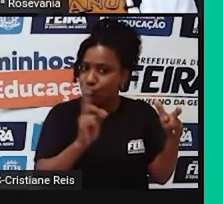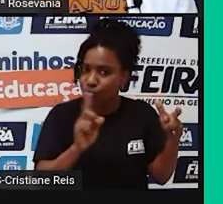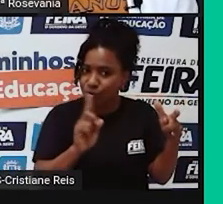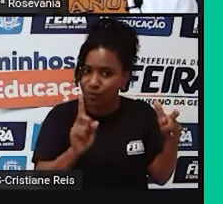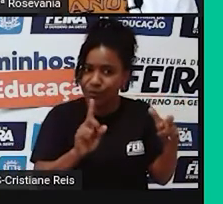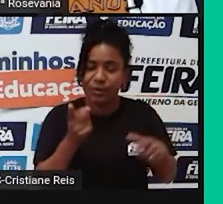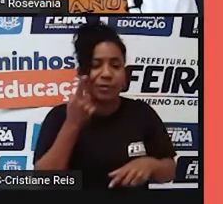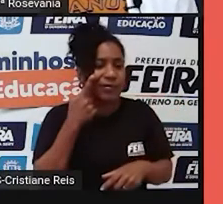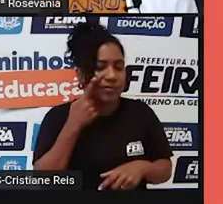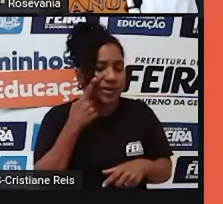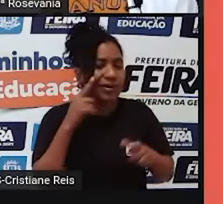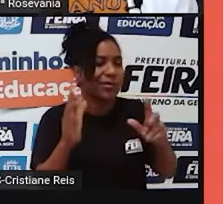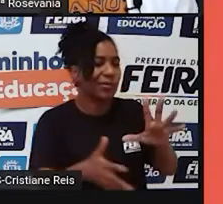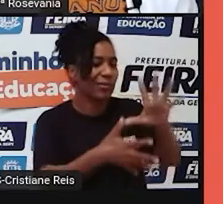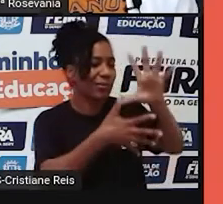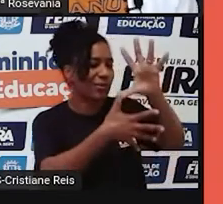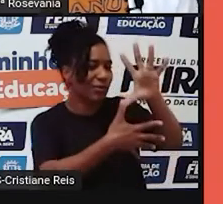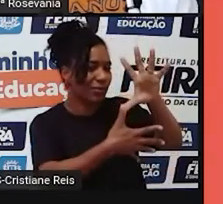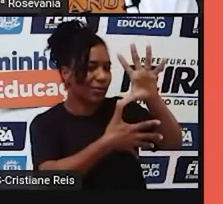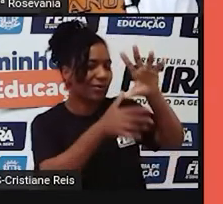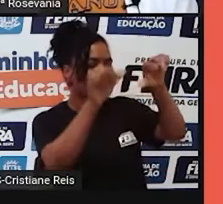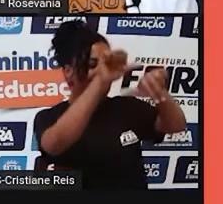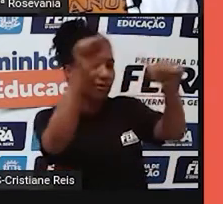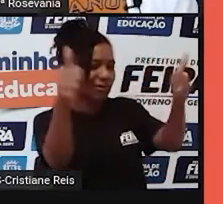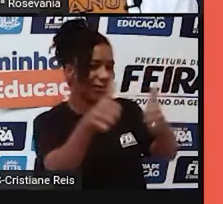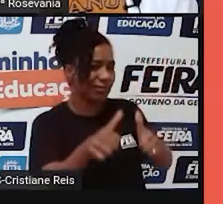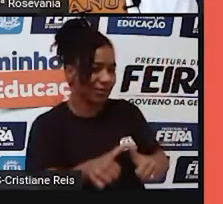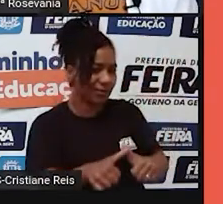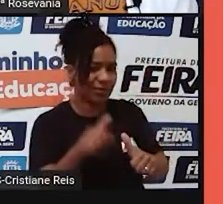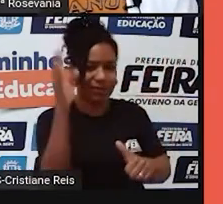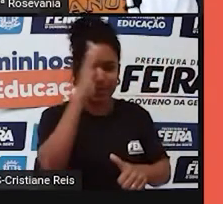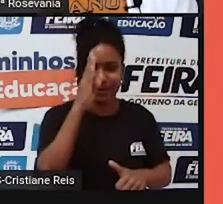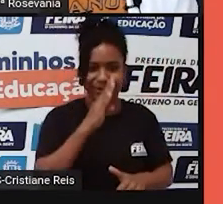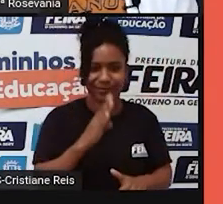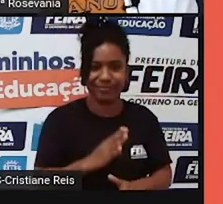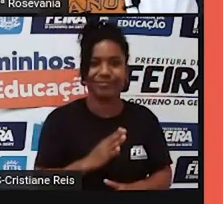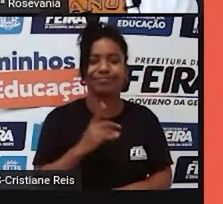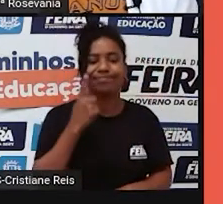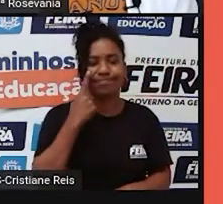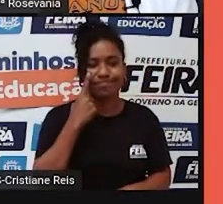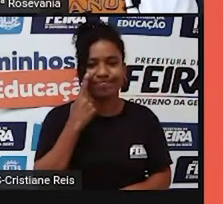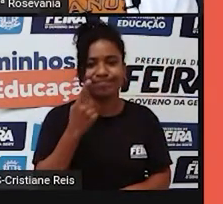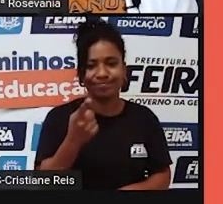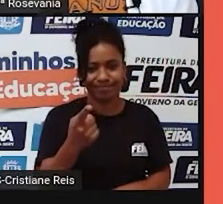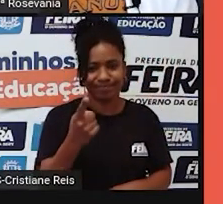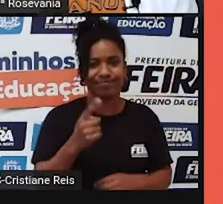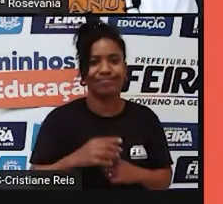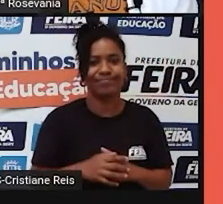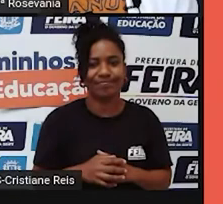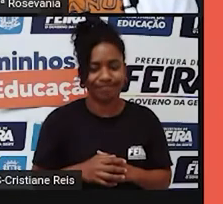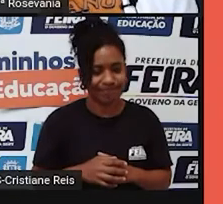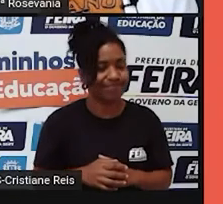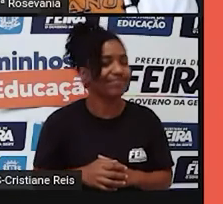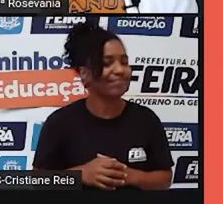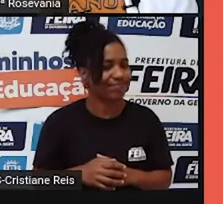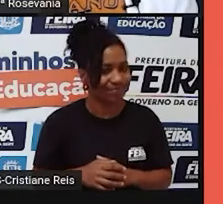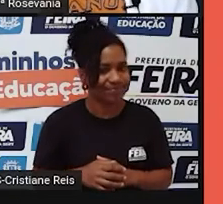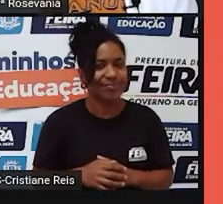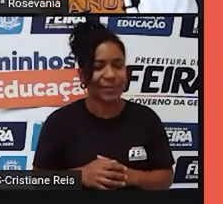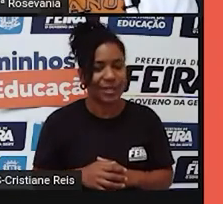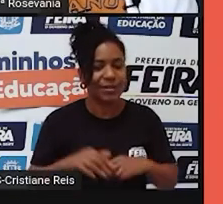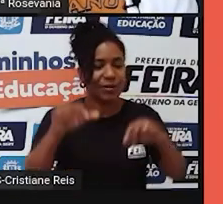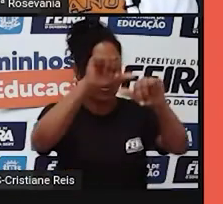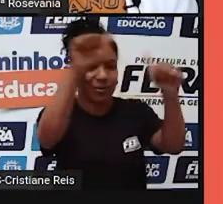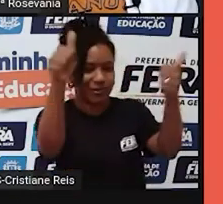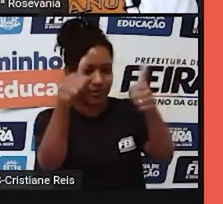bora ver no mapa, né, como é que isso acontece? Ah, no mapa já fica um pouquinho, né, bora dizer assim, diferente.